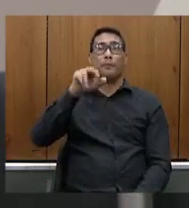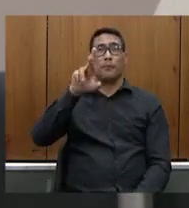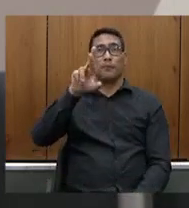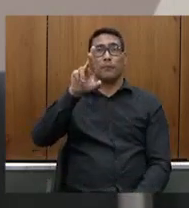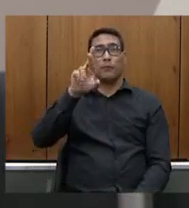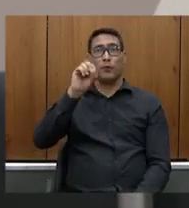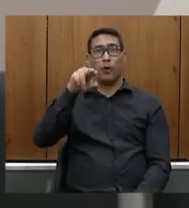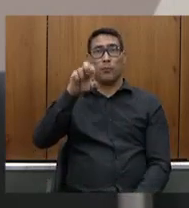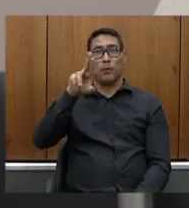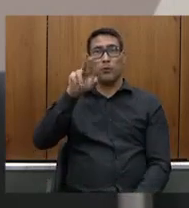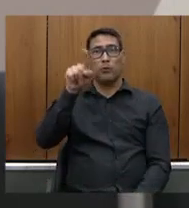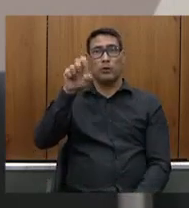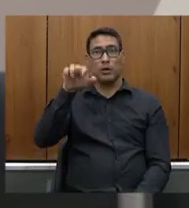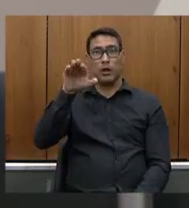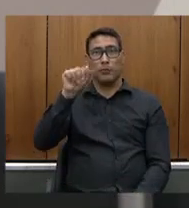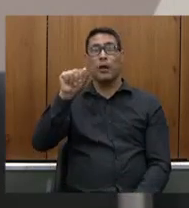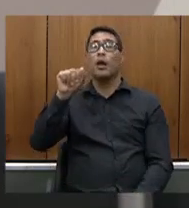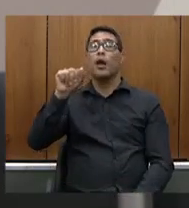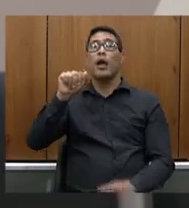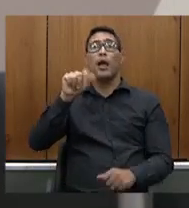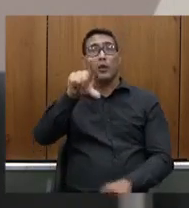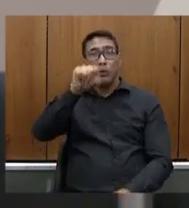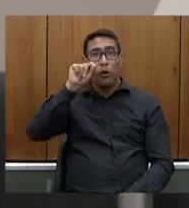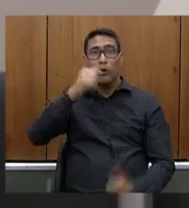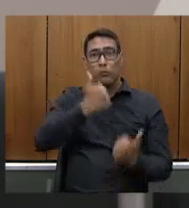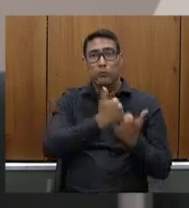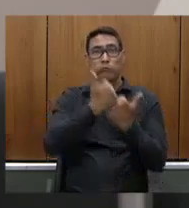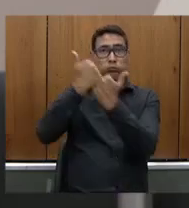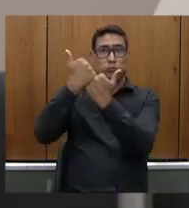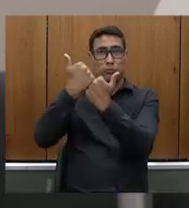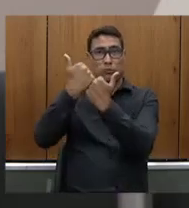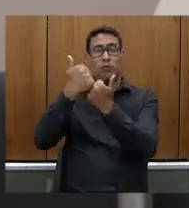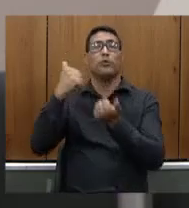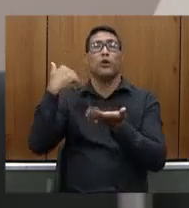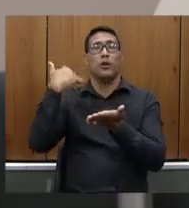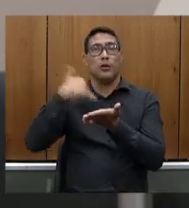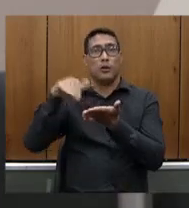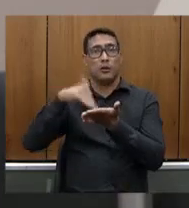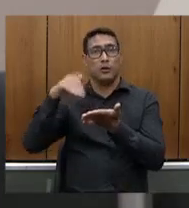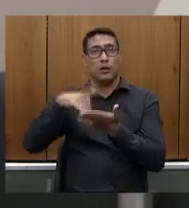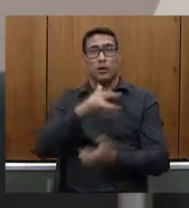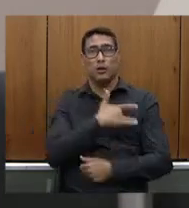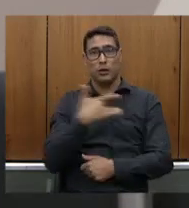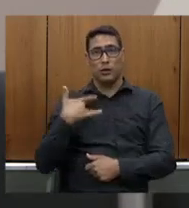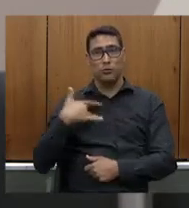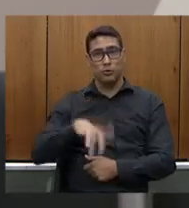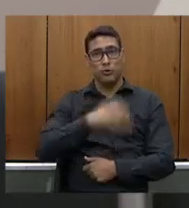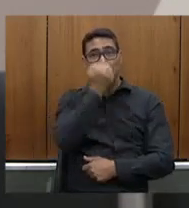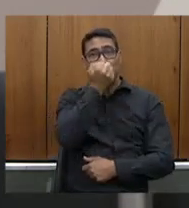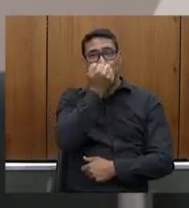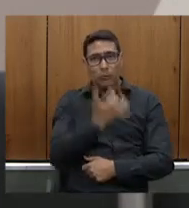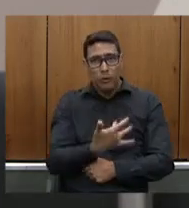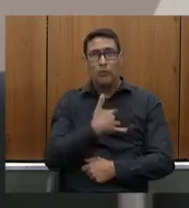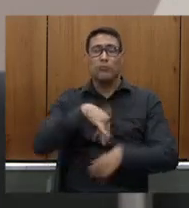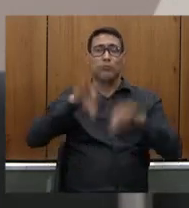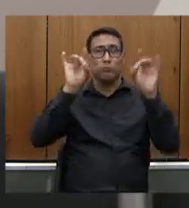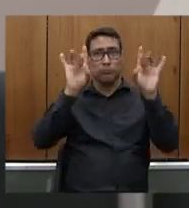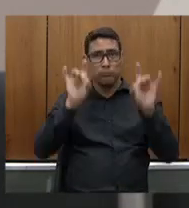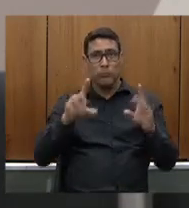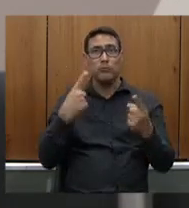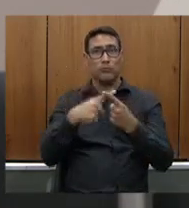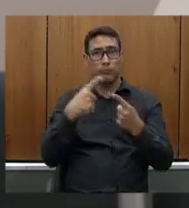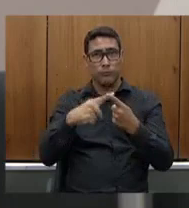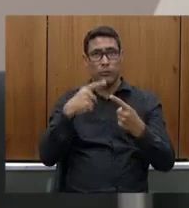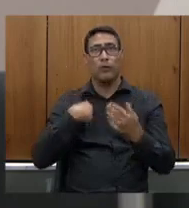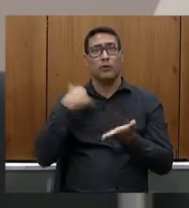escolheu o substituto da Secretaria de Saúde o fez com muita grandeza porque o secretário de saúde ele